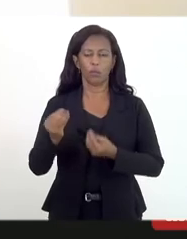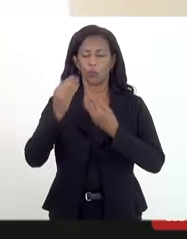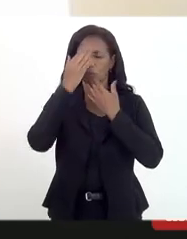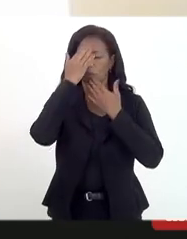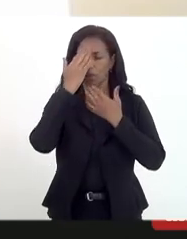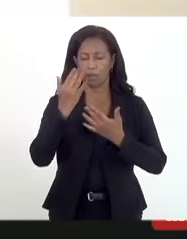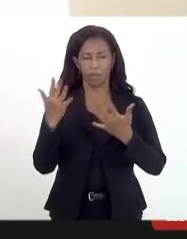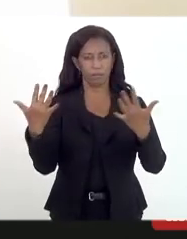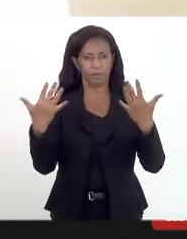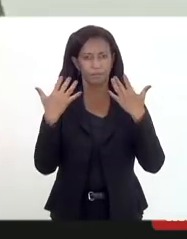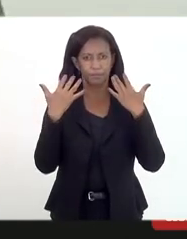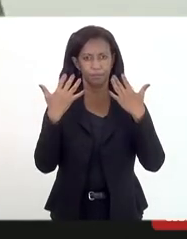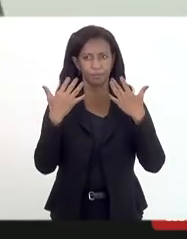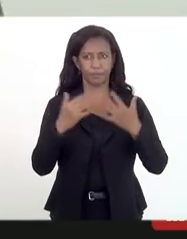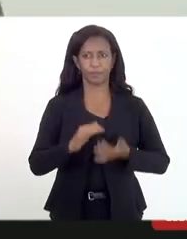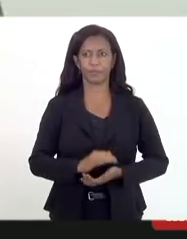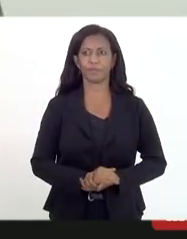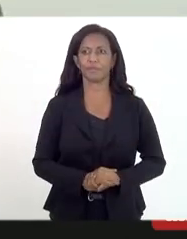atenção